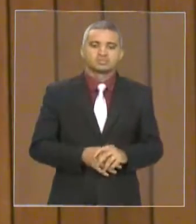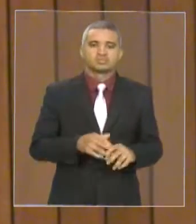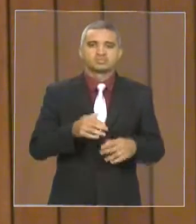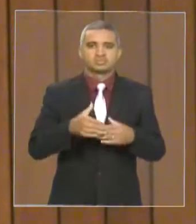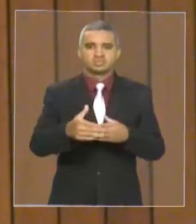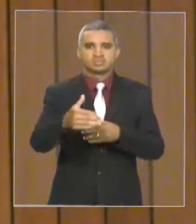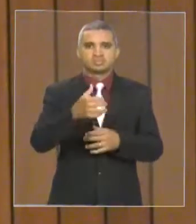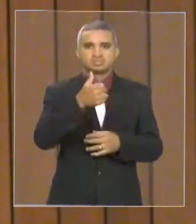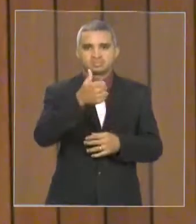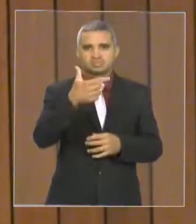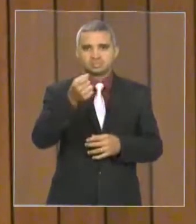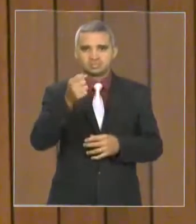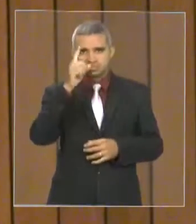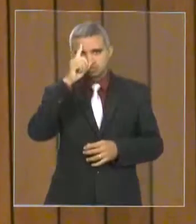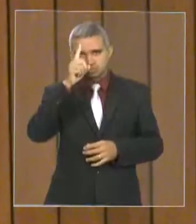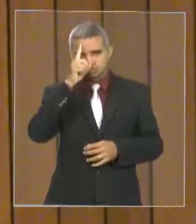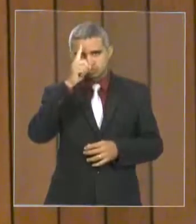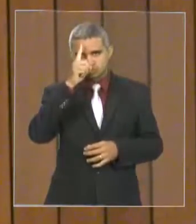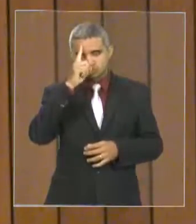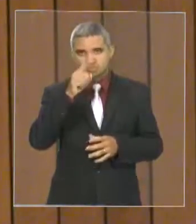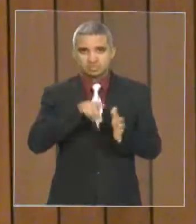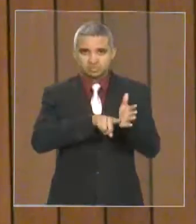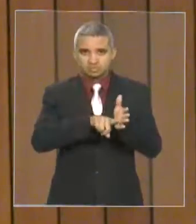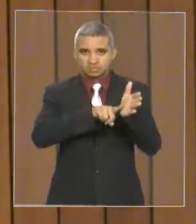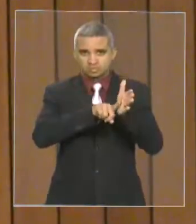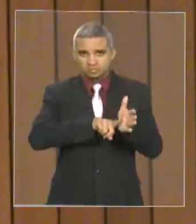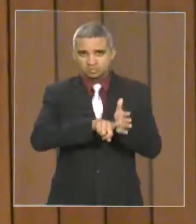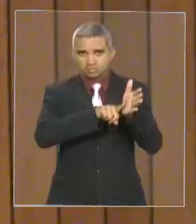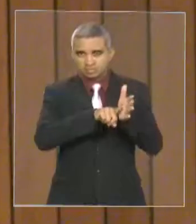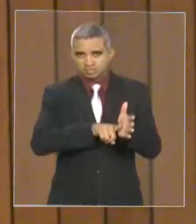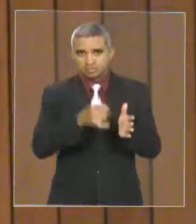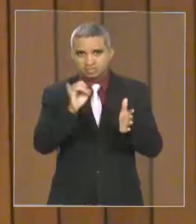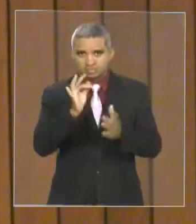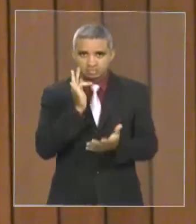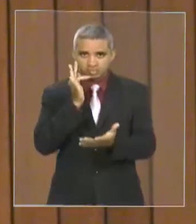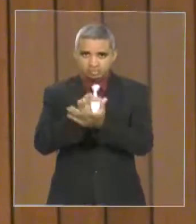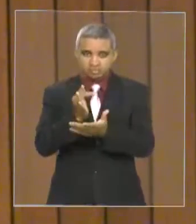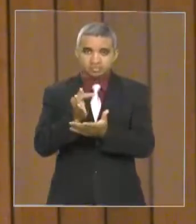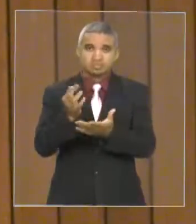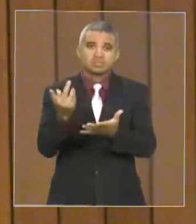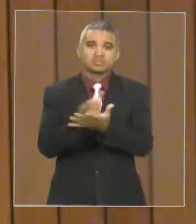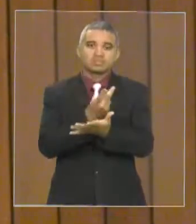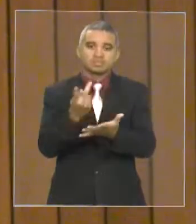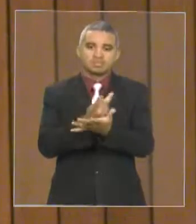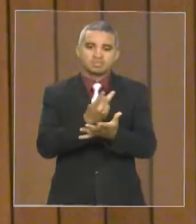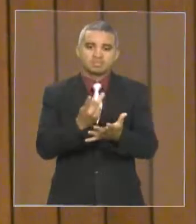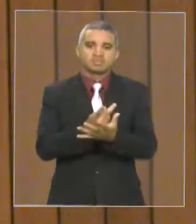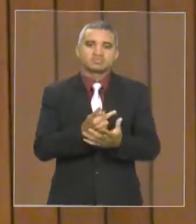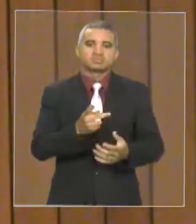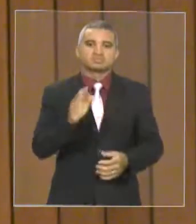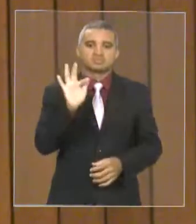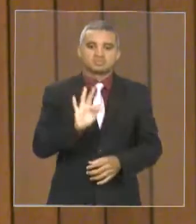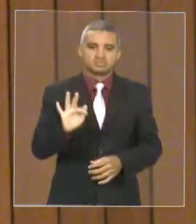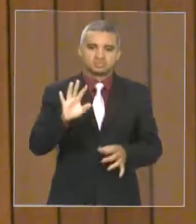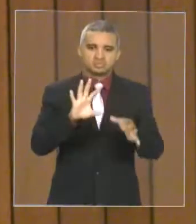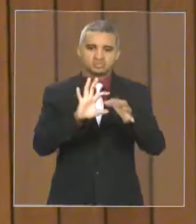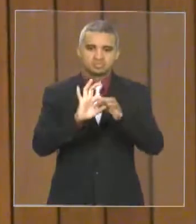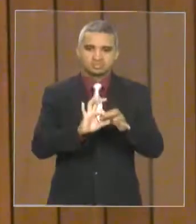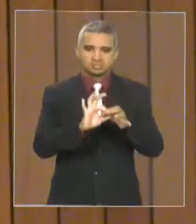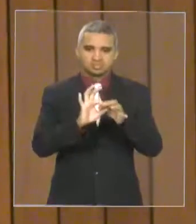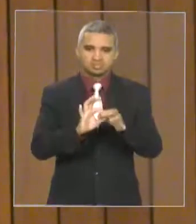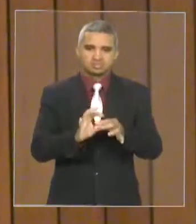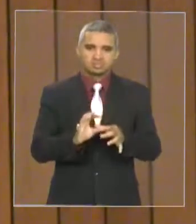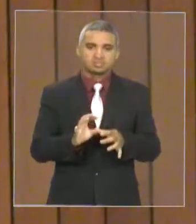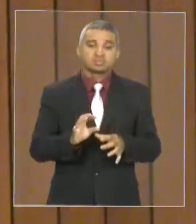120 dias, para apurar possíveis irregularidades comitivas na Federação Mariana de Esporte. Tais como, recusa na denúncia do